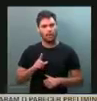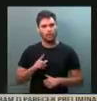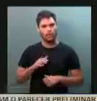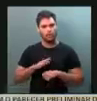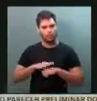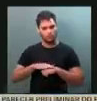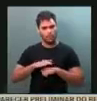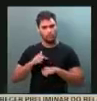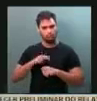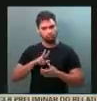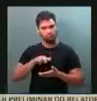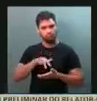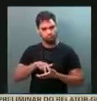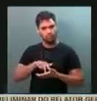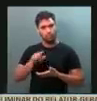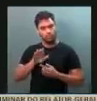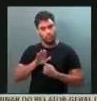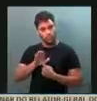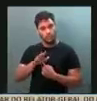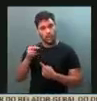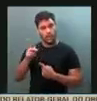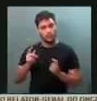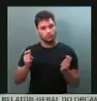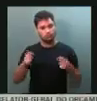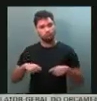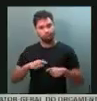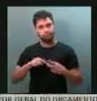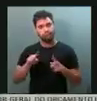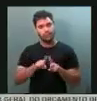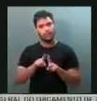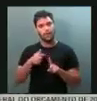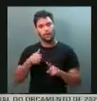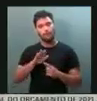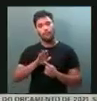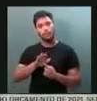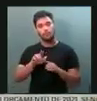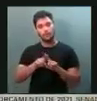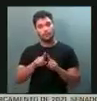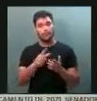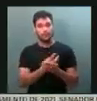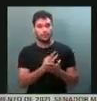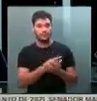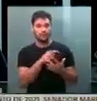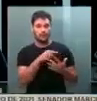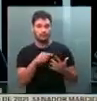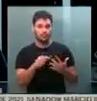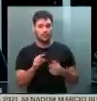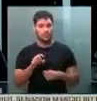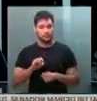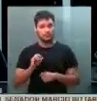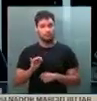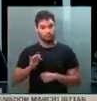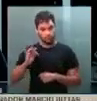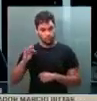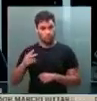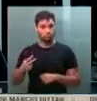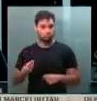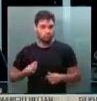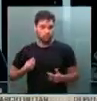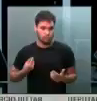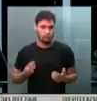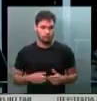mostrar as suas virtudes, assim como mostrarei as suas falhas quando elas existirem.